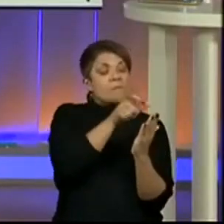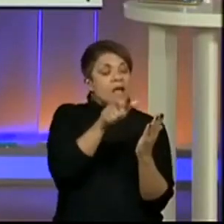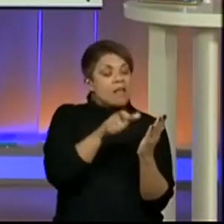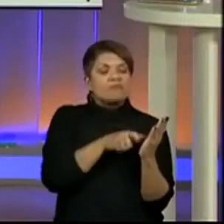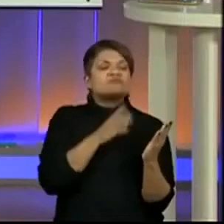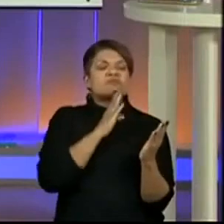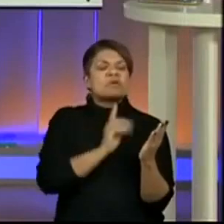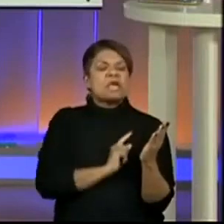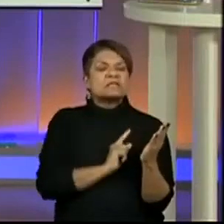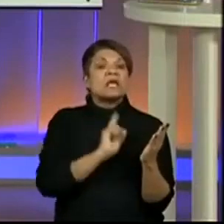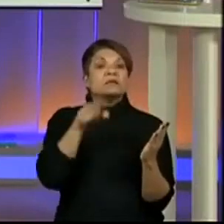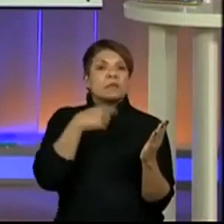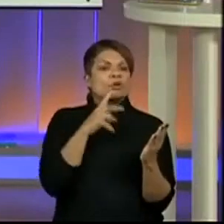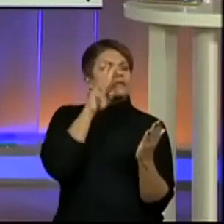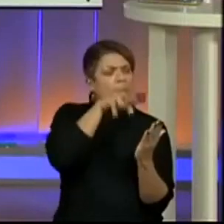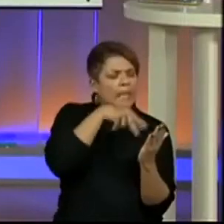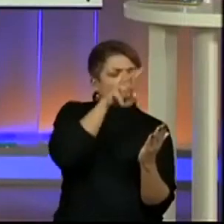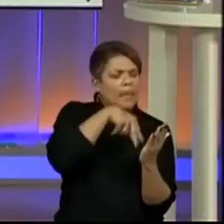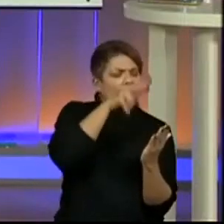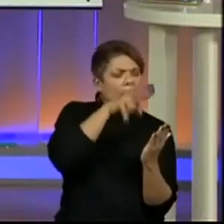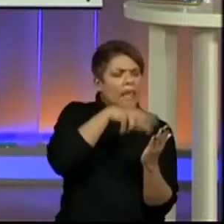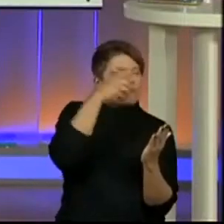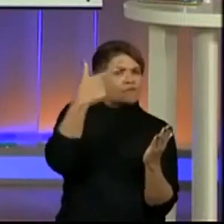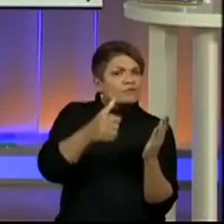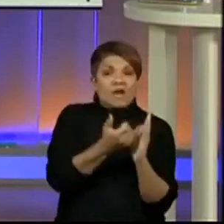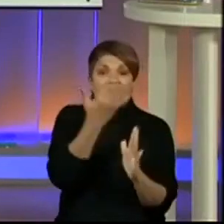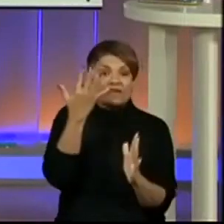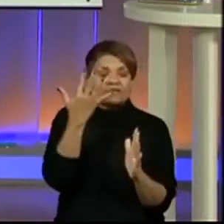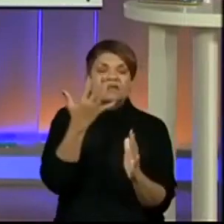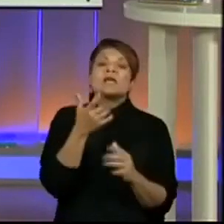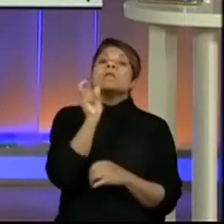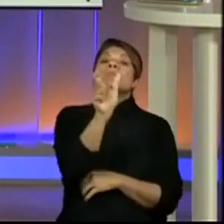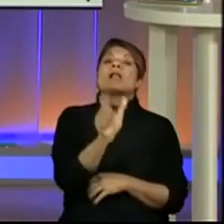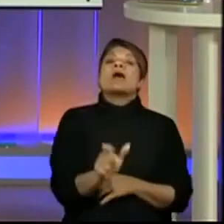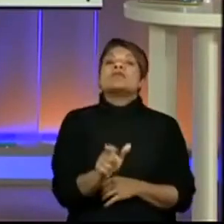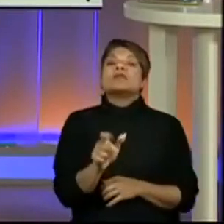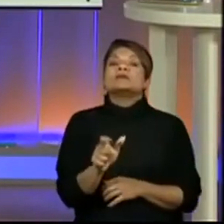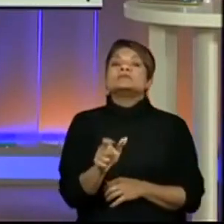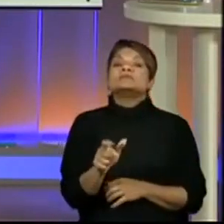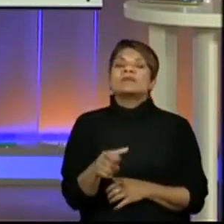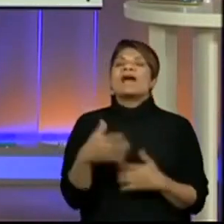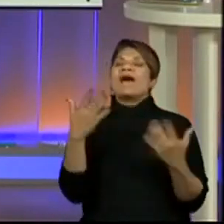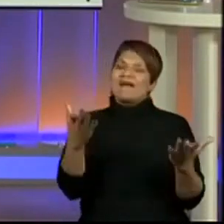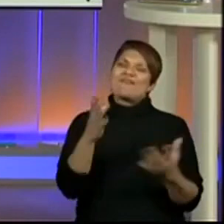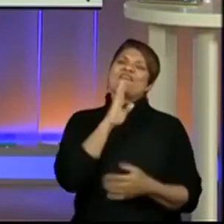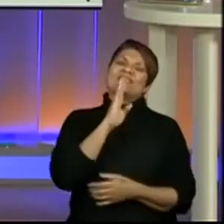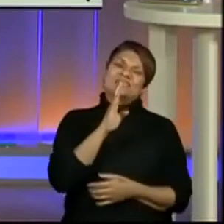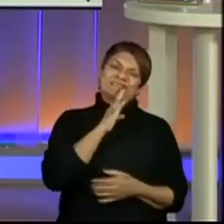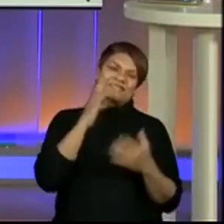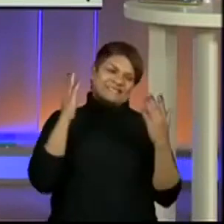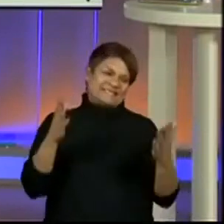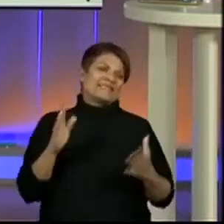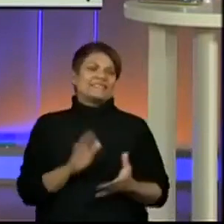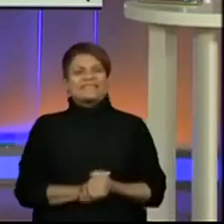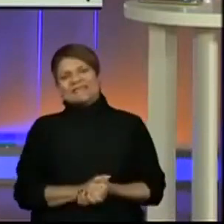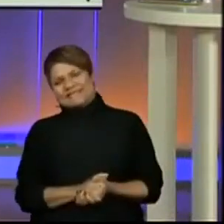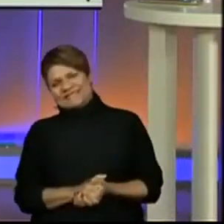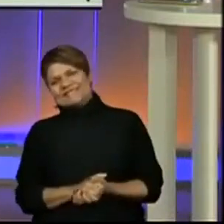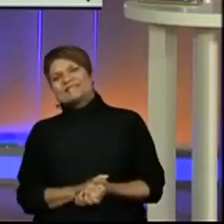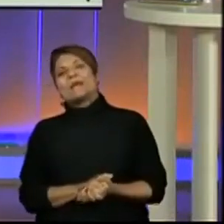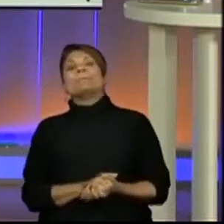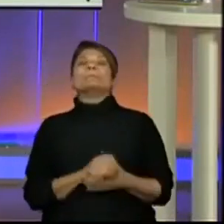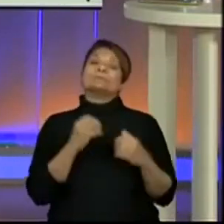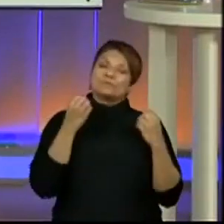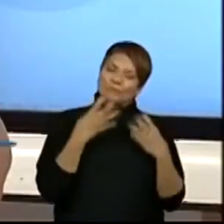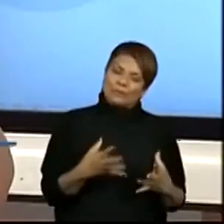palavras, ó, tá aqui, Guilherme, Michele, Juan, conhecidas, excelente, quinto